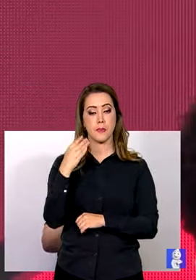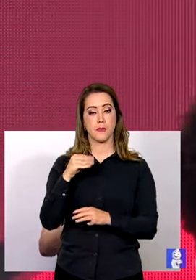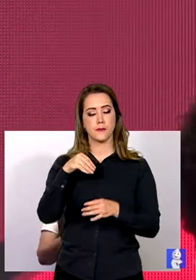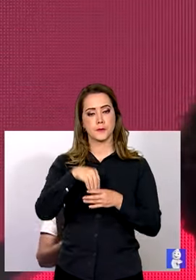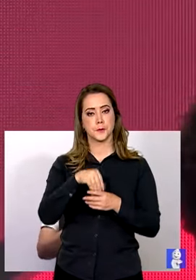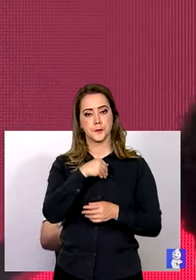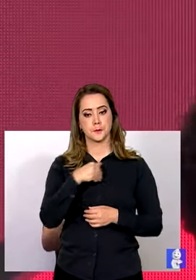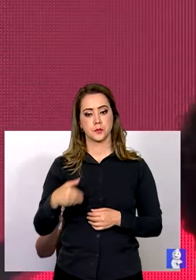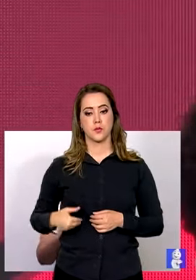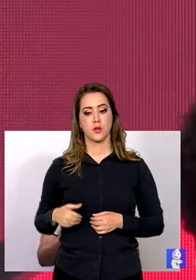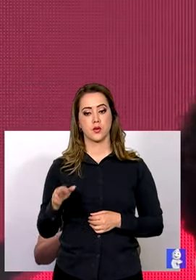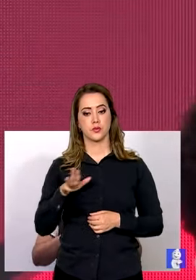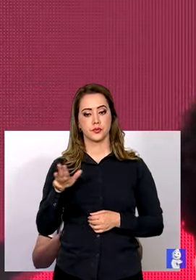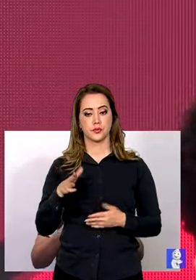governo Lula atualmente.